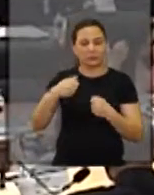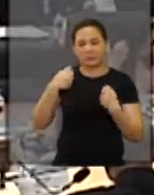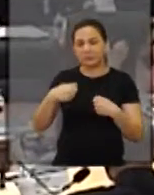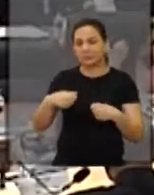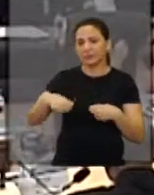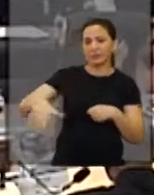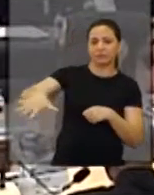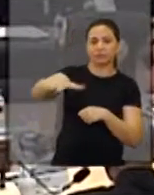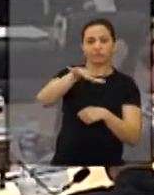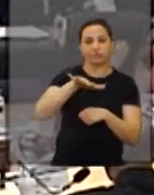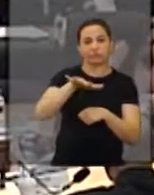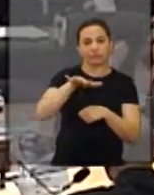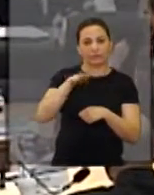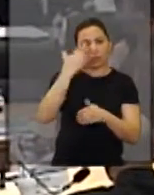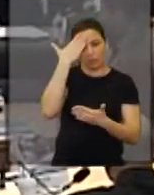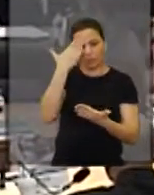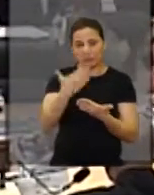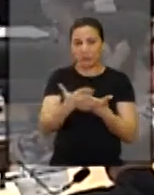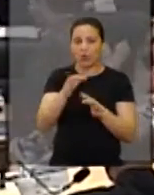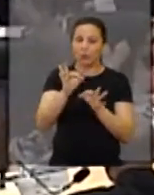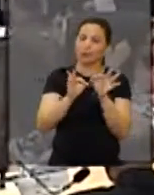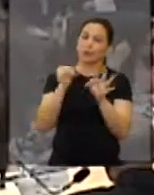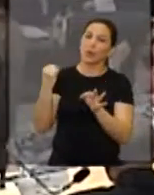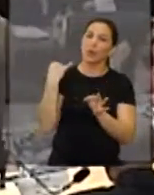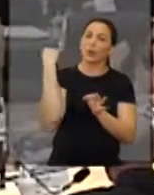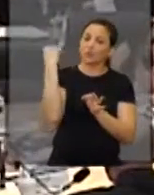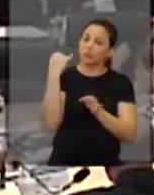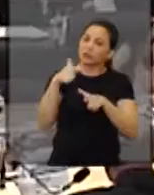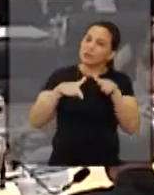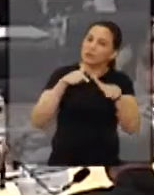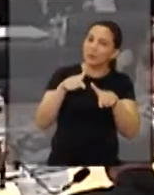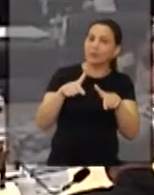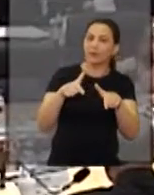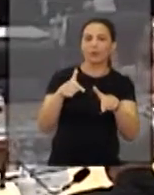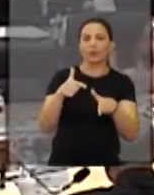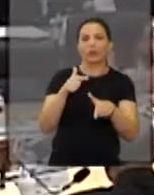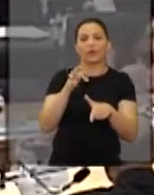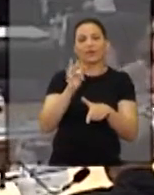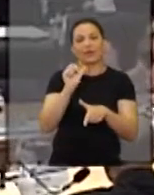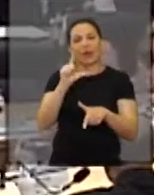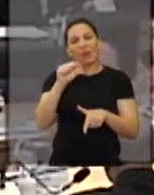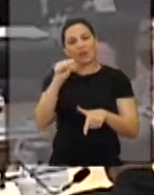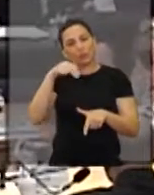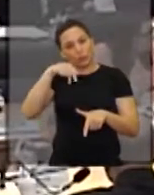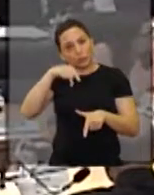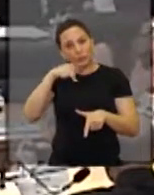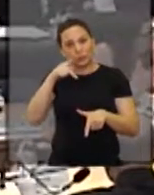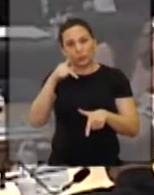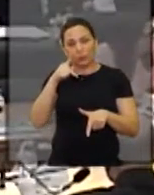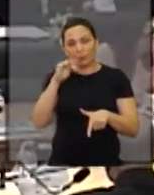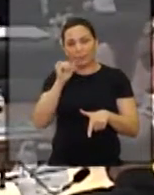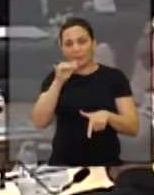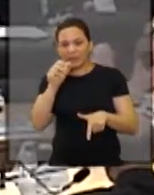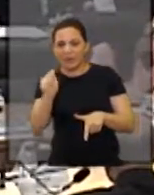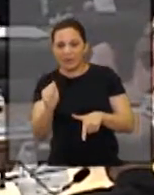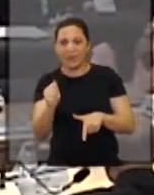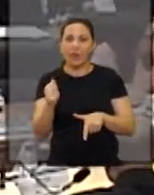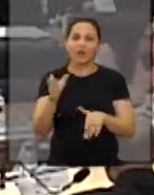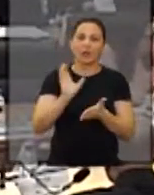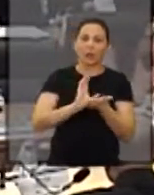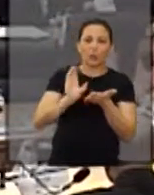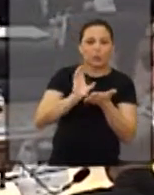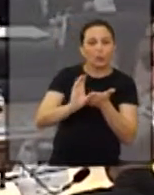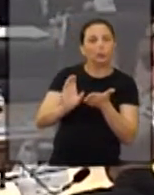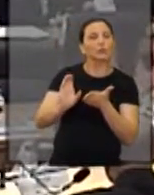necessitar e para quem precisa. E, com certeza, um projeto dessa importância, trabalhando com filantropia, e obter recurso, não só